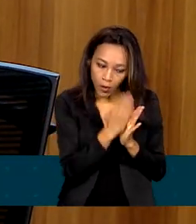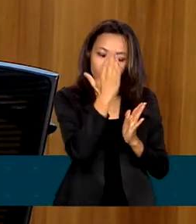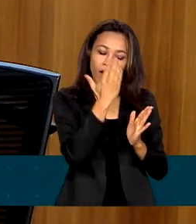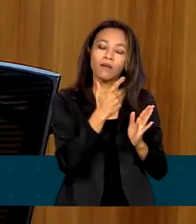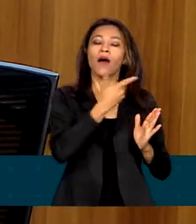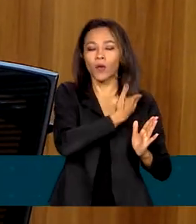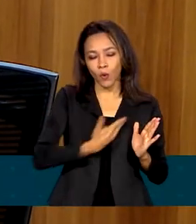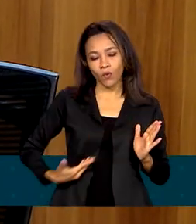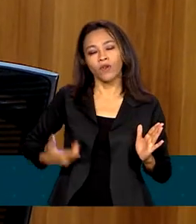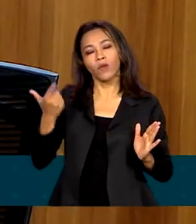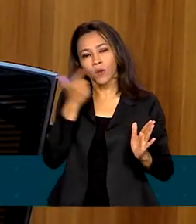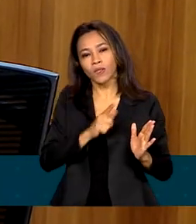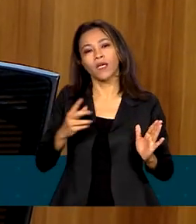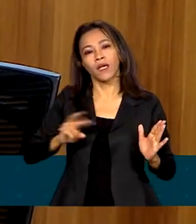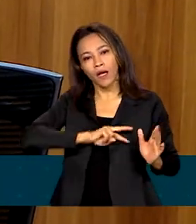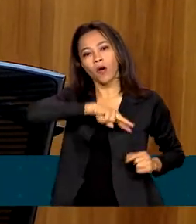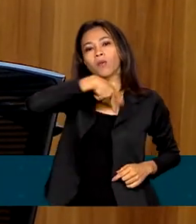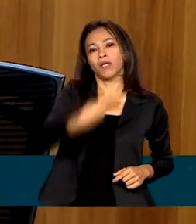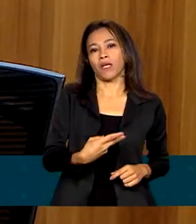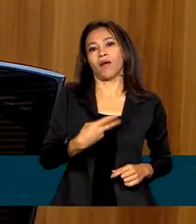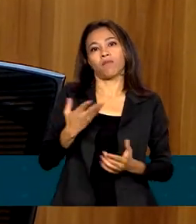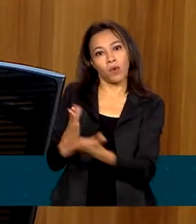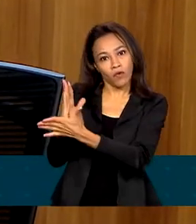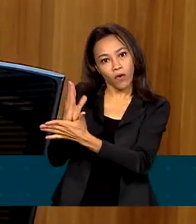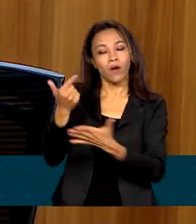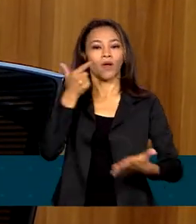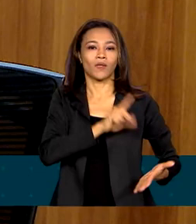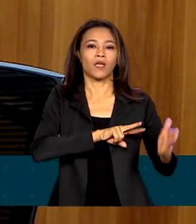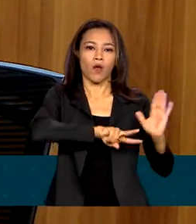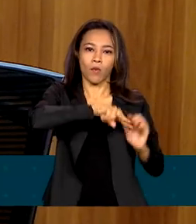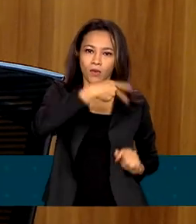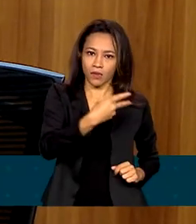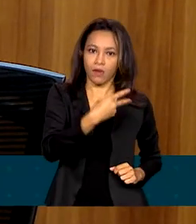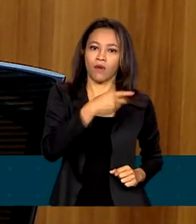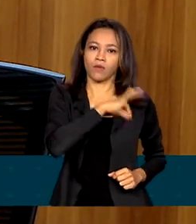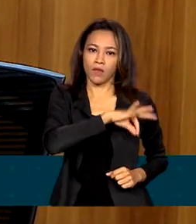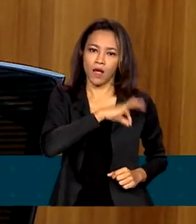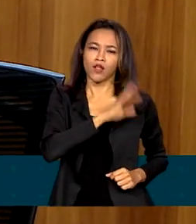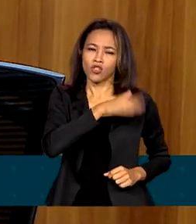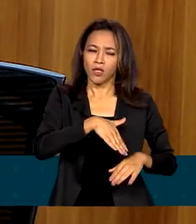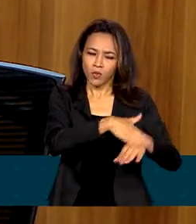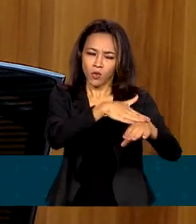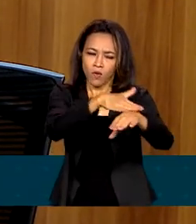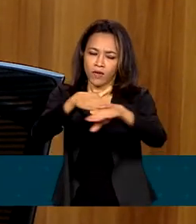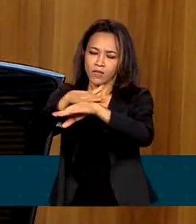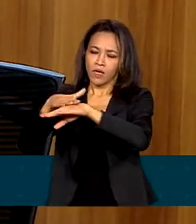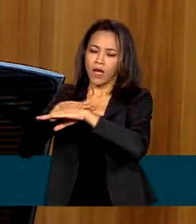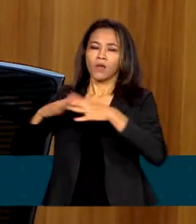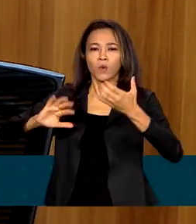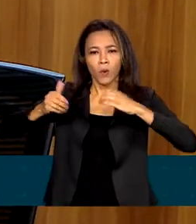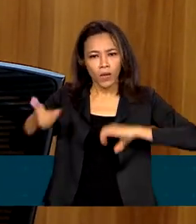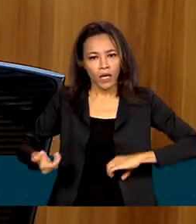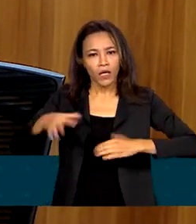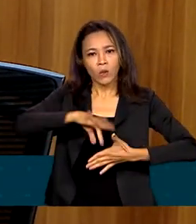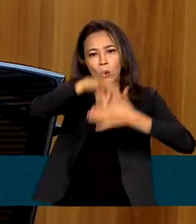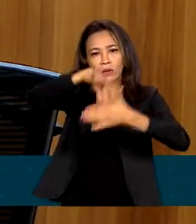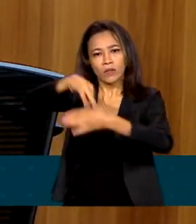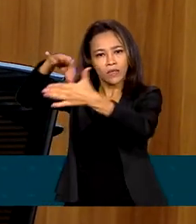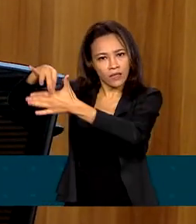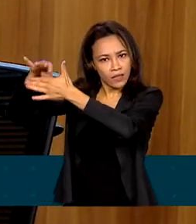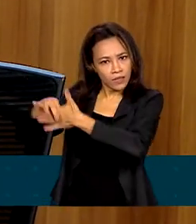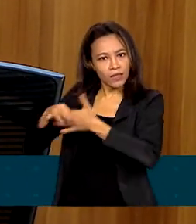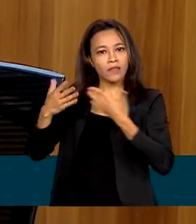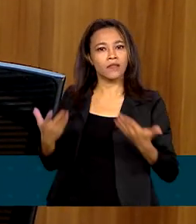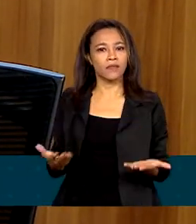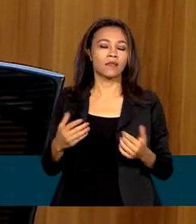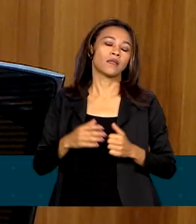sim encaminhar o reajuste dos servidores e a nossa meta, a gente tem conversado com os líderes no Congresso, com o ministro Padilha, é que a gente